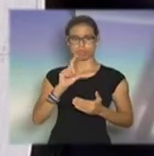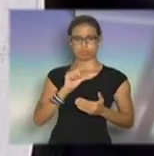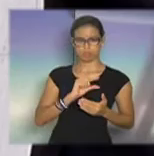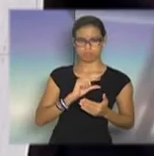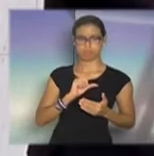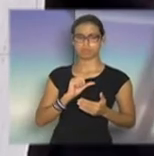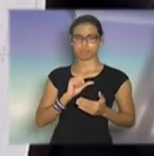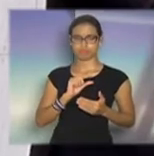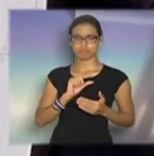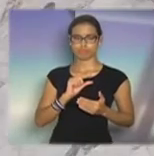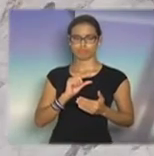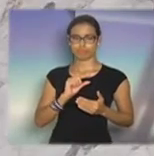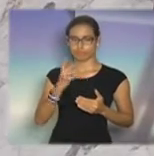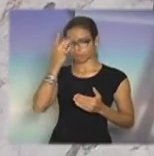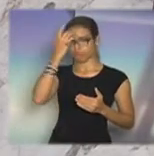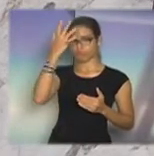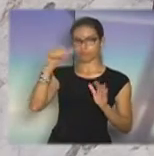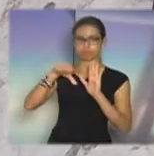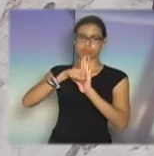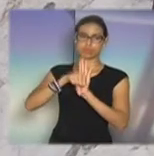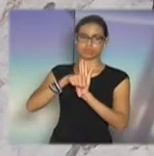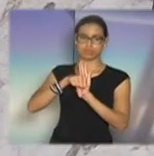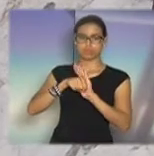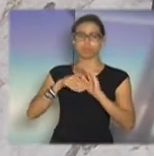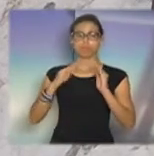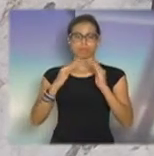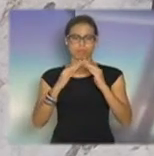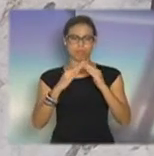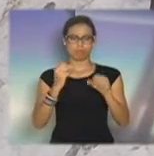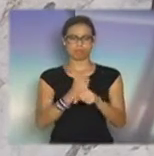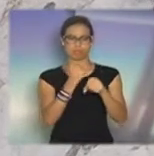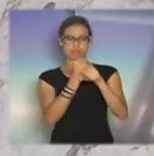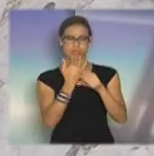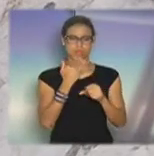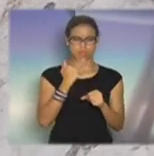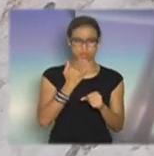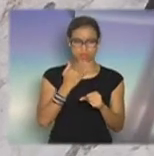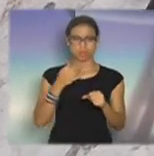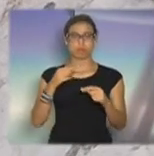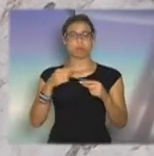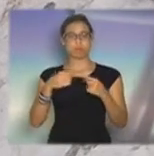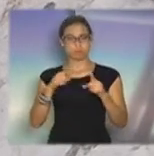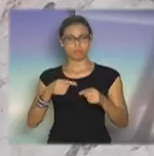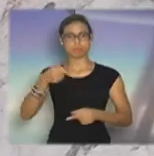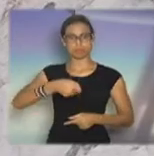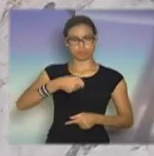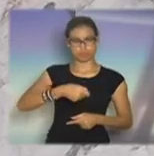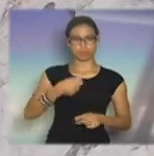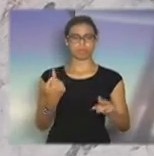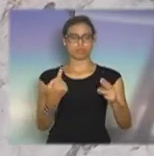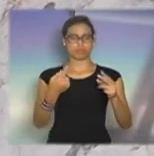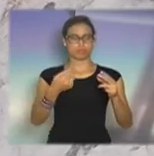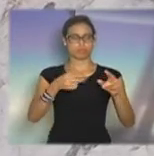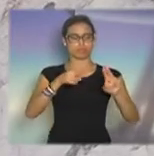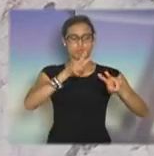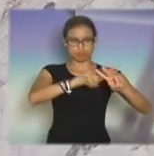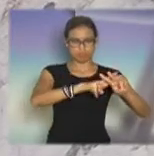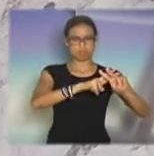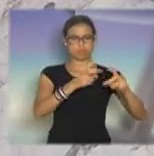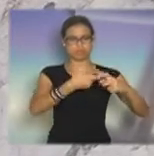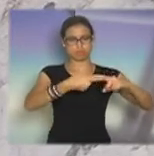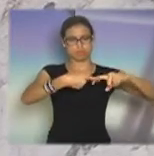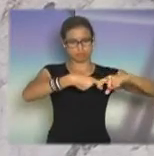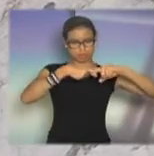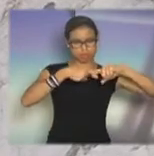está à mercê do crime. Mora numa casa, muitas vezes mal construída, mas é obrigado a colocar tranca no portão, é obrigado a colocar